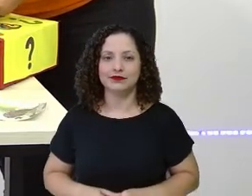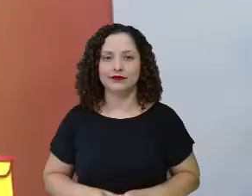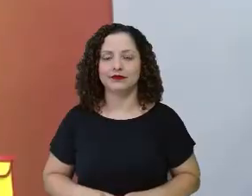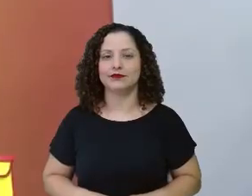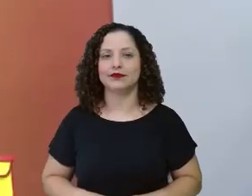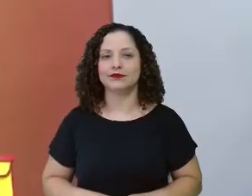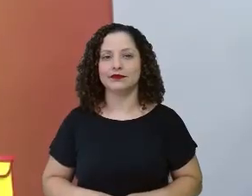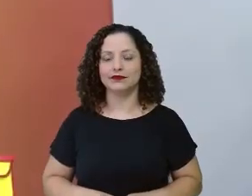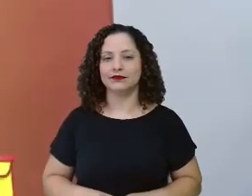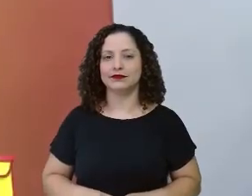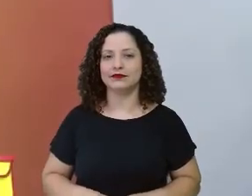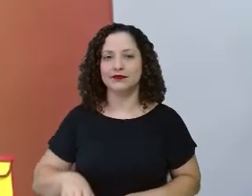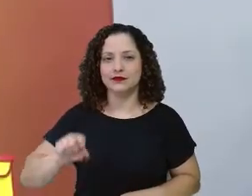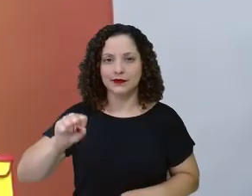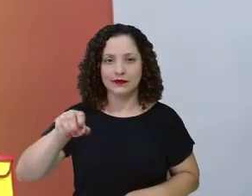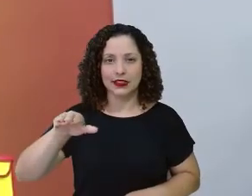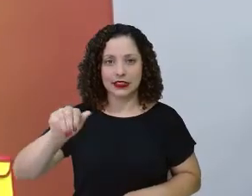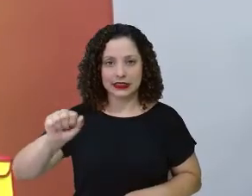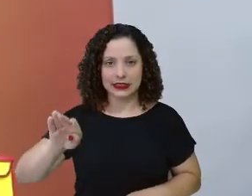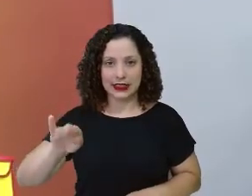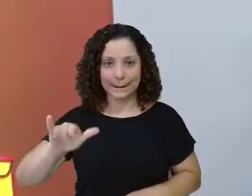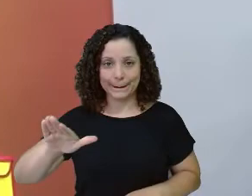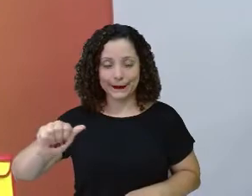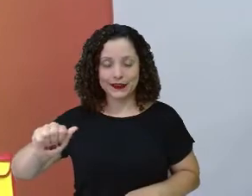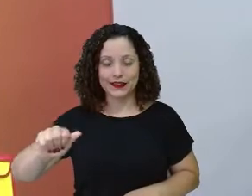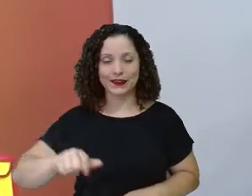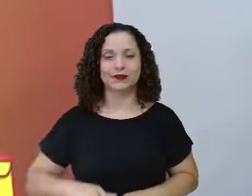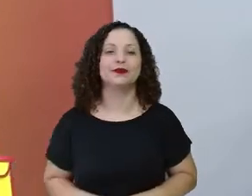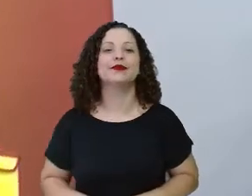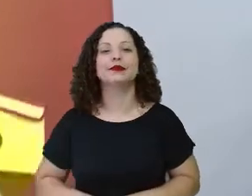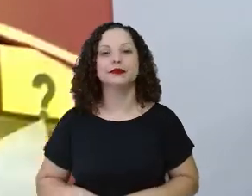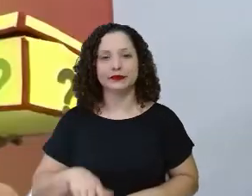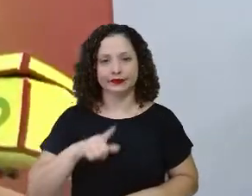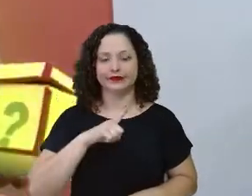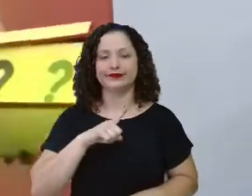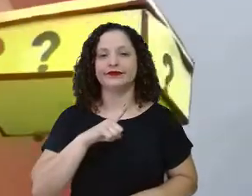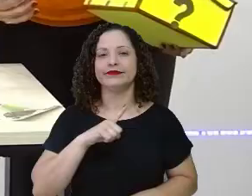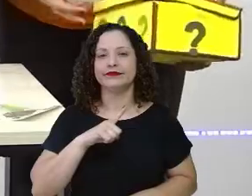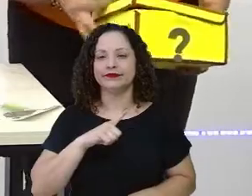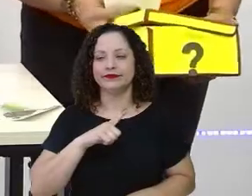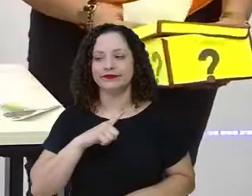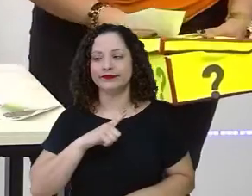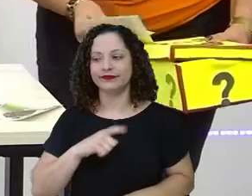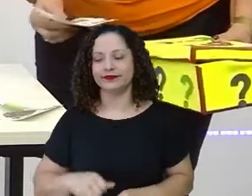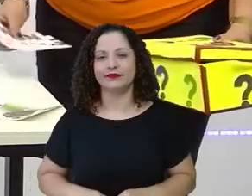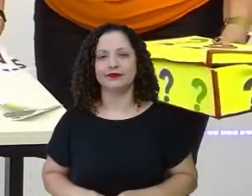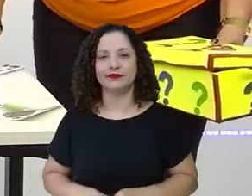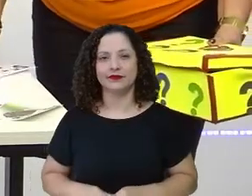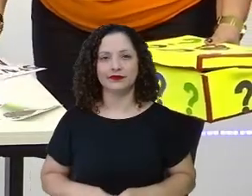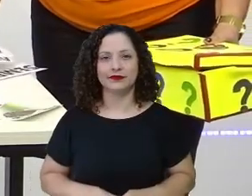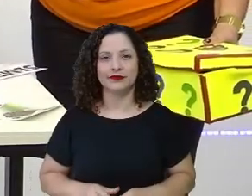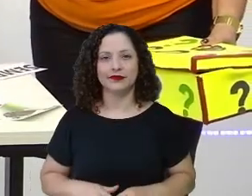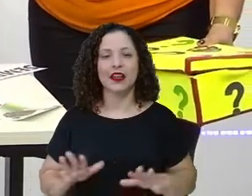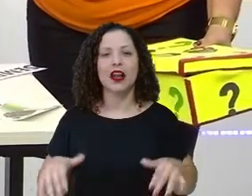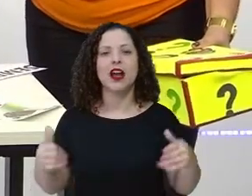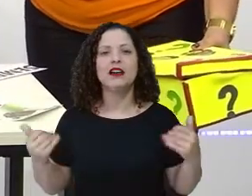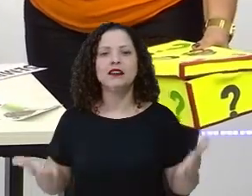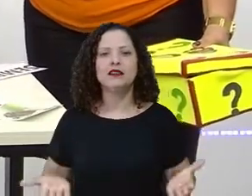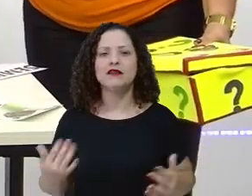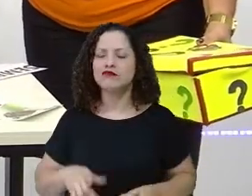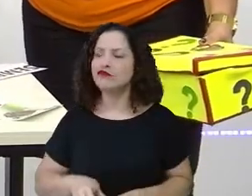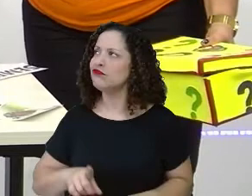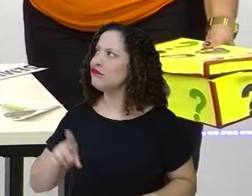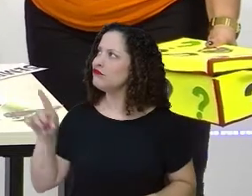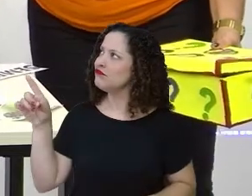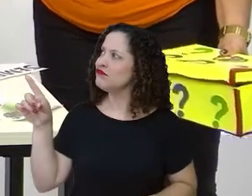Sabia tem! Ó! Sabia? Tu já achou sabia? Olha aí! Bota ele lá! Ui! E aí? Nessa daqui que a gente